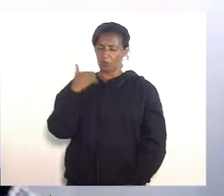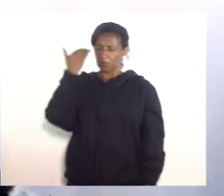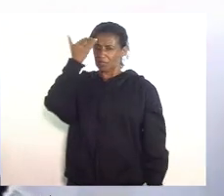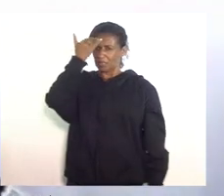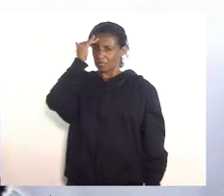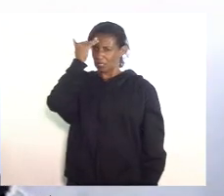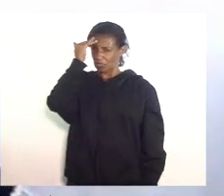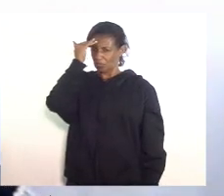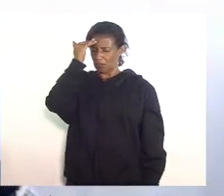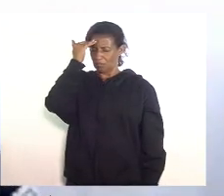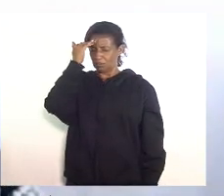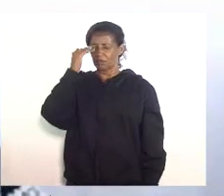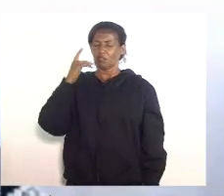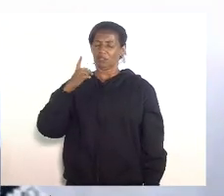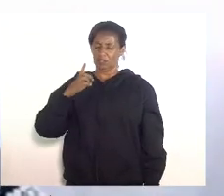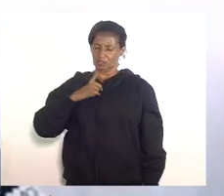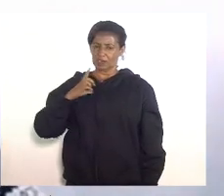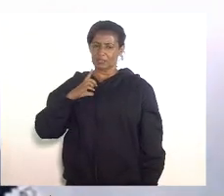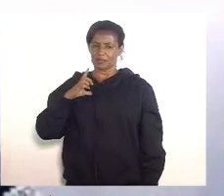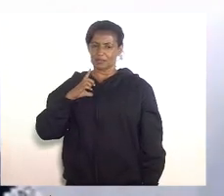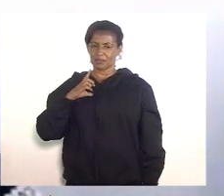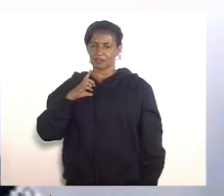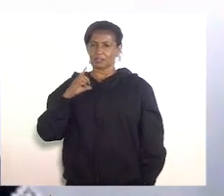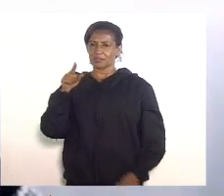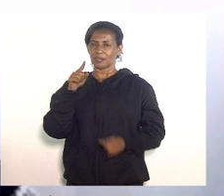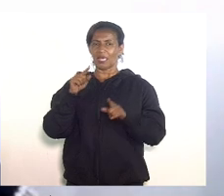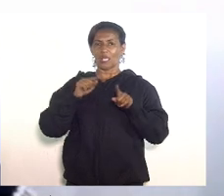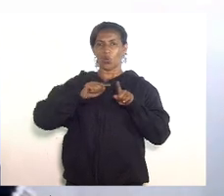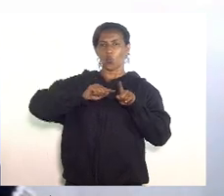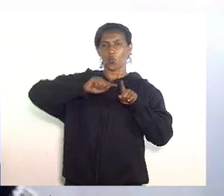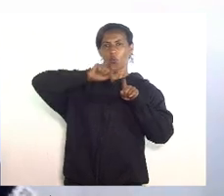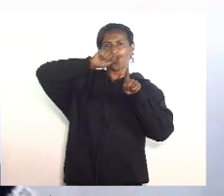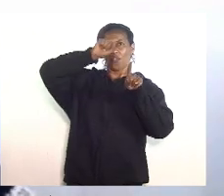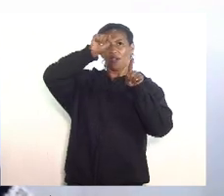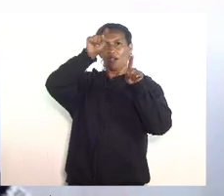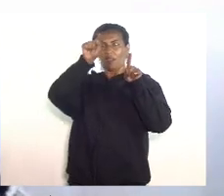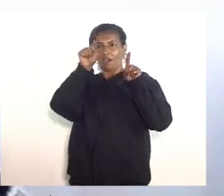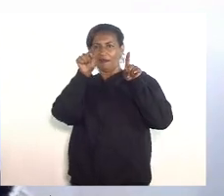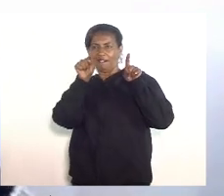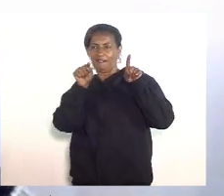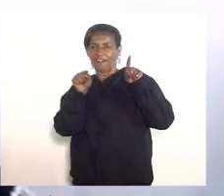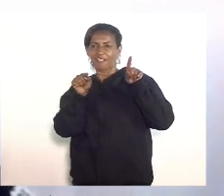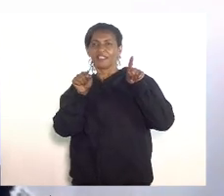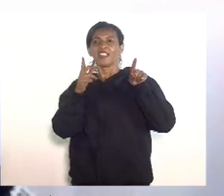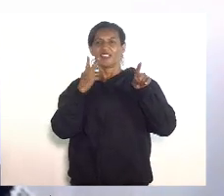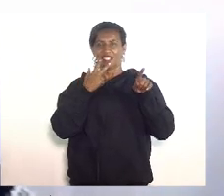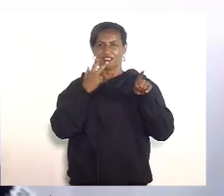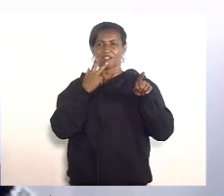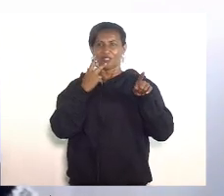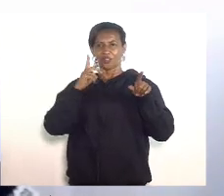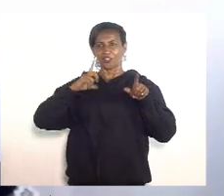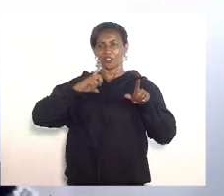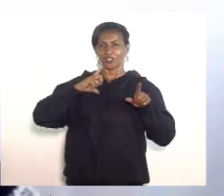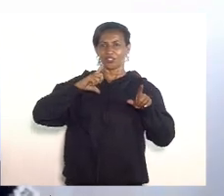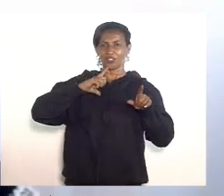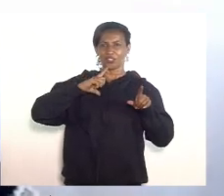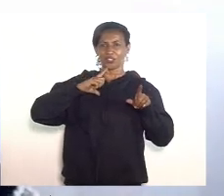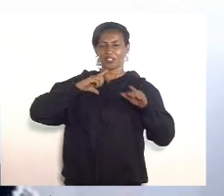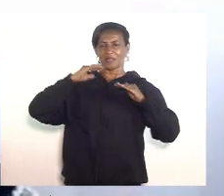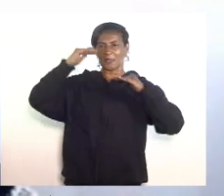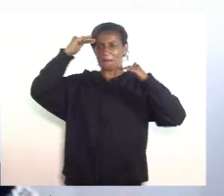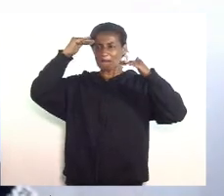um platô determinando a curva descendente ele dizia então que havia menos